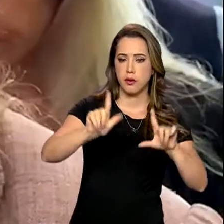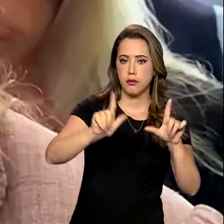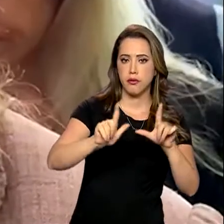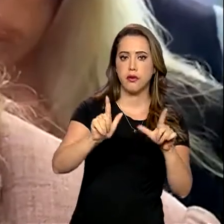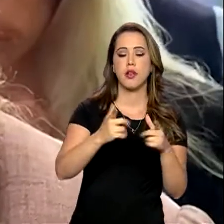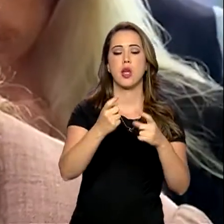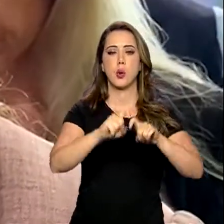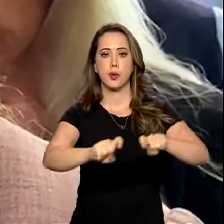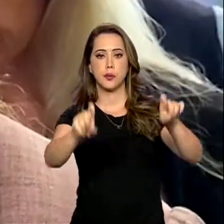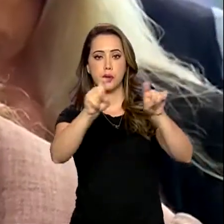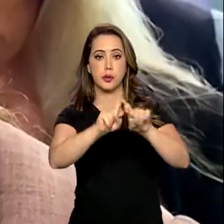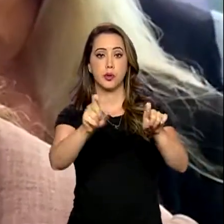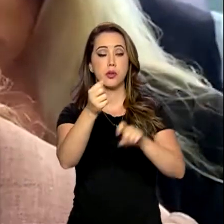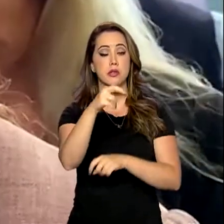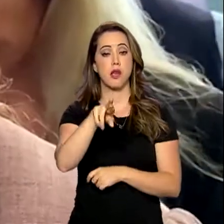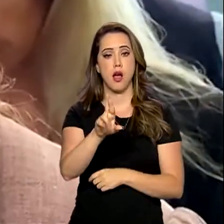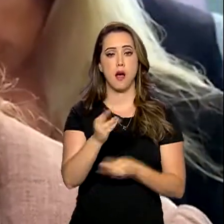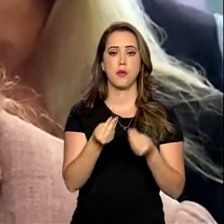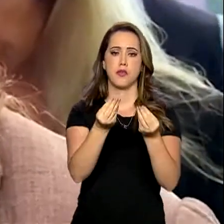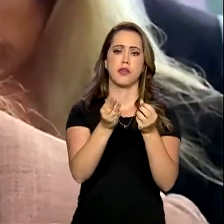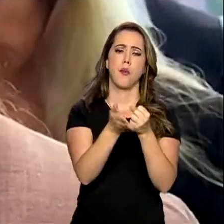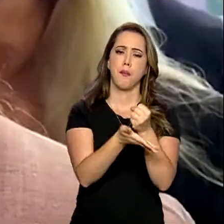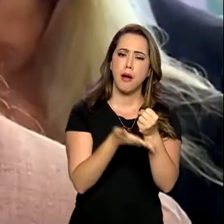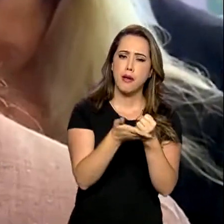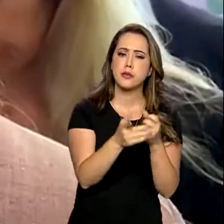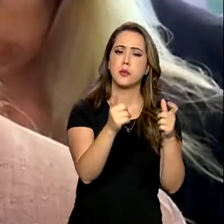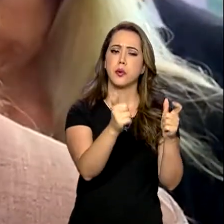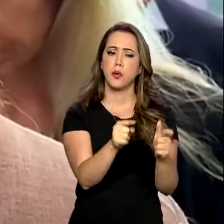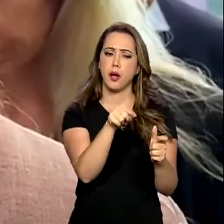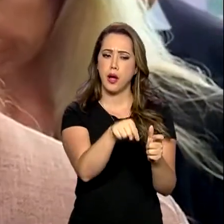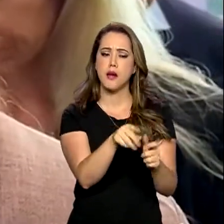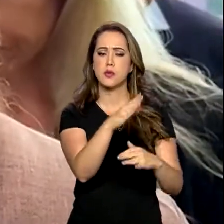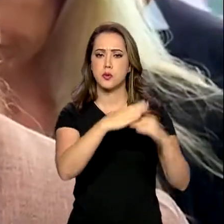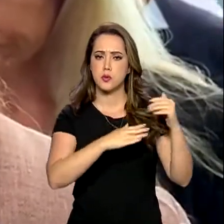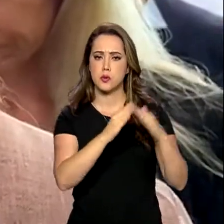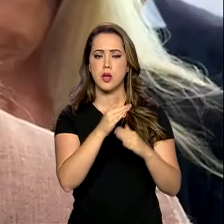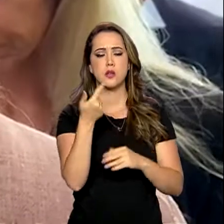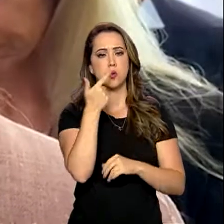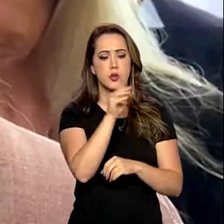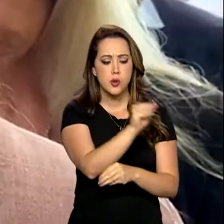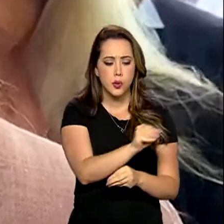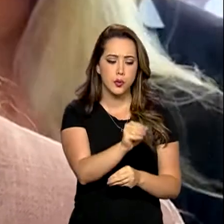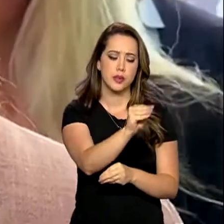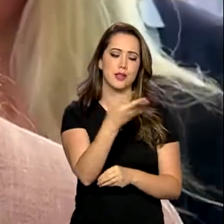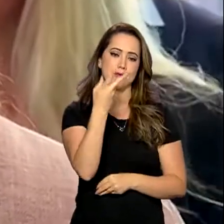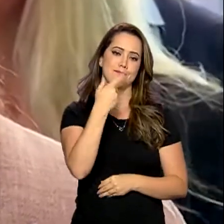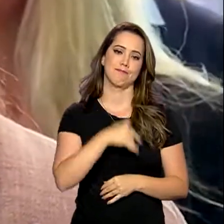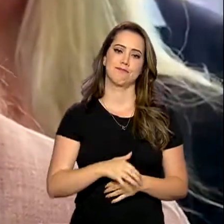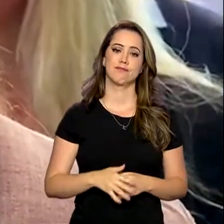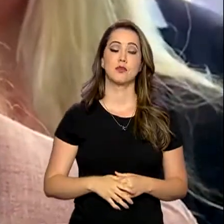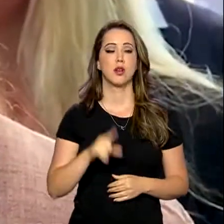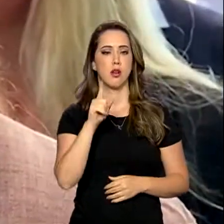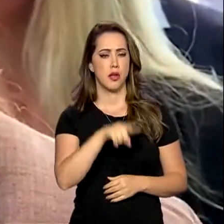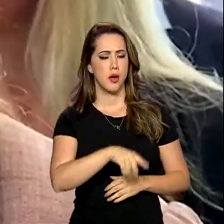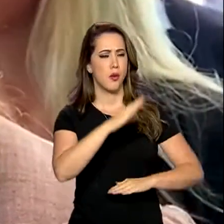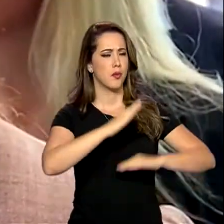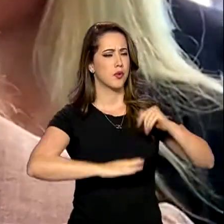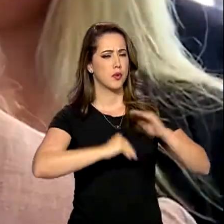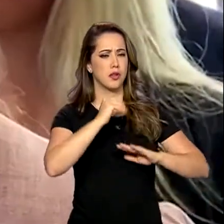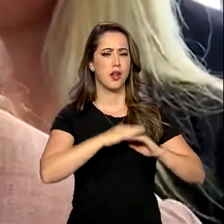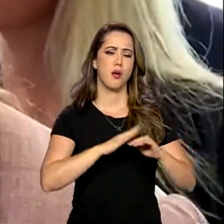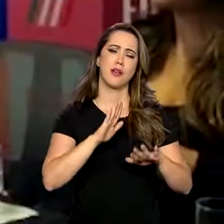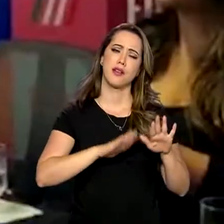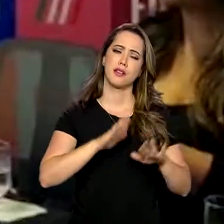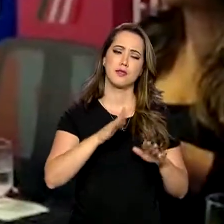-condicionado, para proporcionar o mínimo de estrutura para que esse conselheiro tutelar continue protegendo as nossas crianças. É um profissional muitas vezes